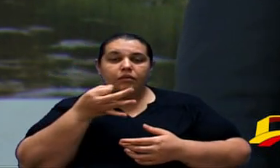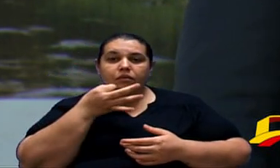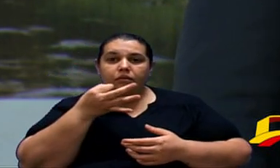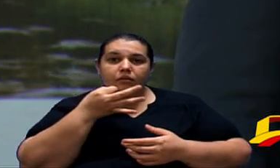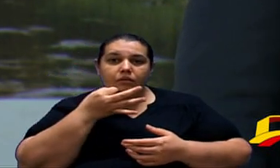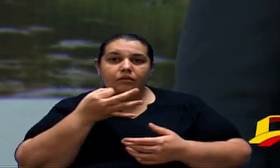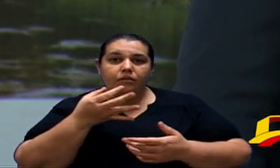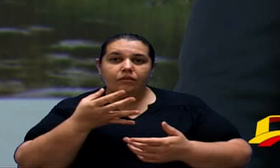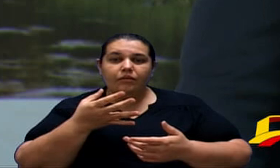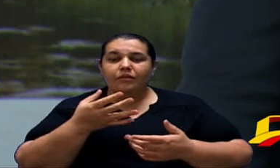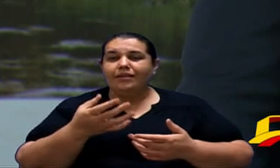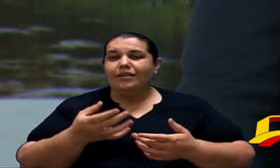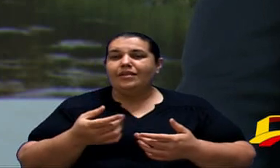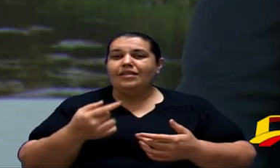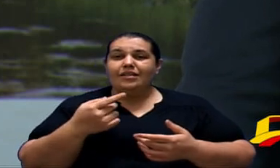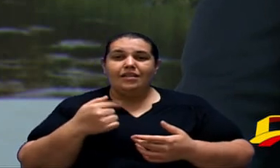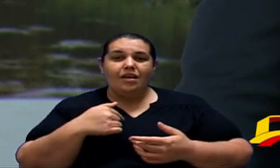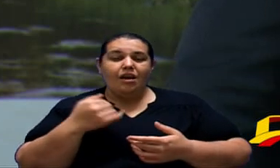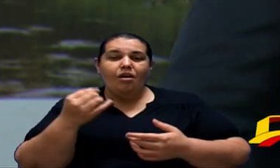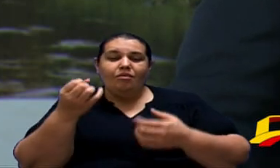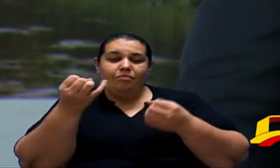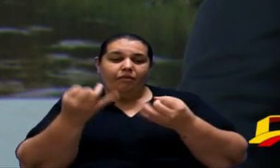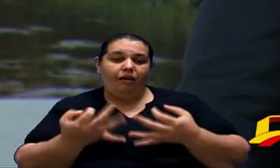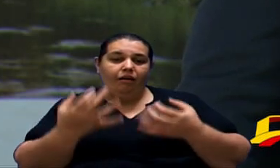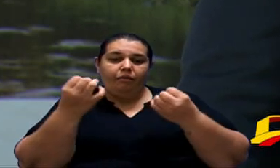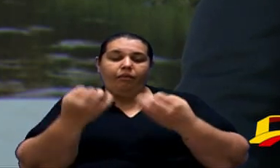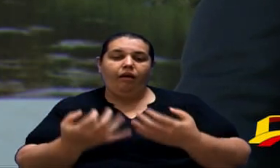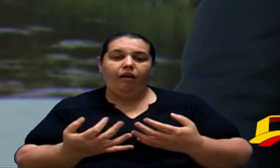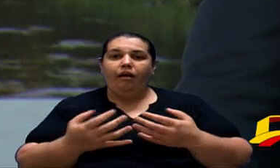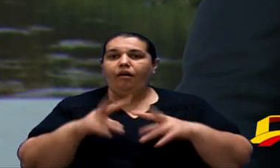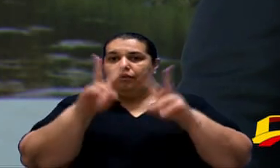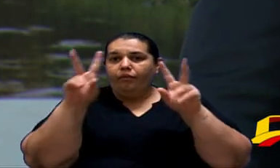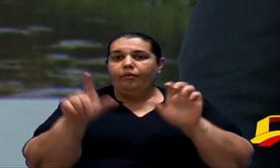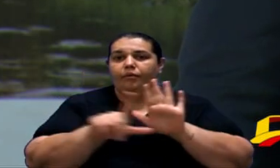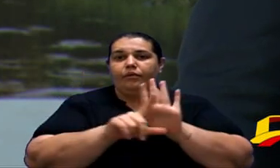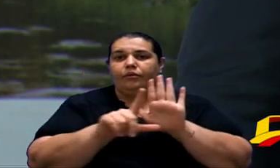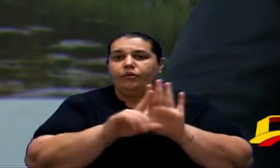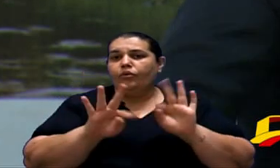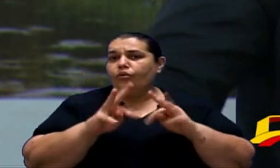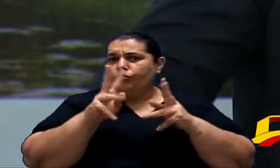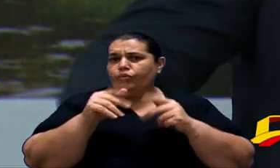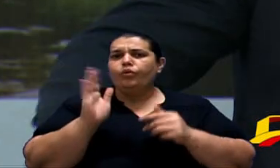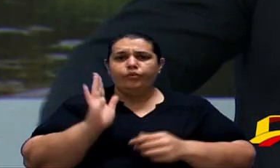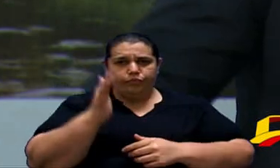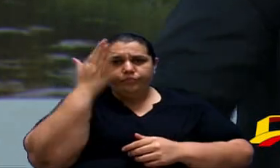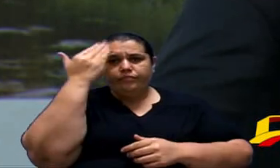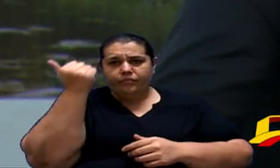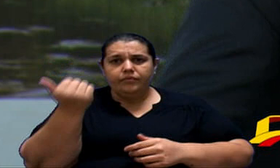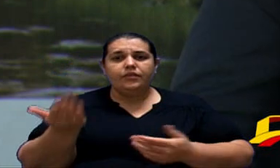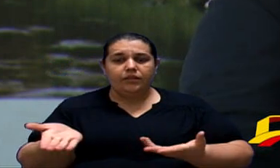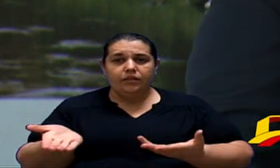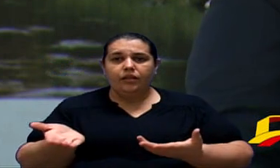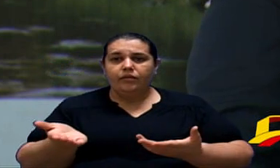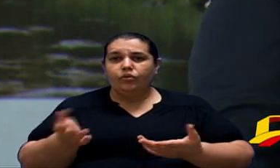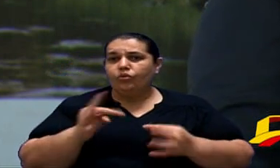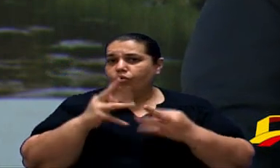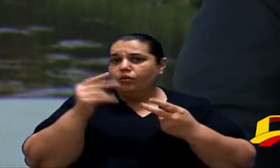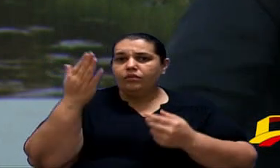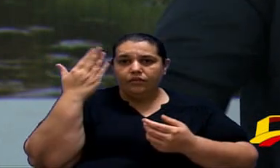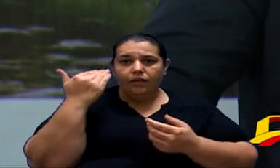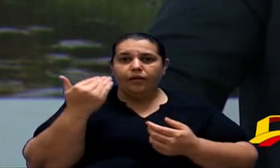vai ficar uma coisa redundante se eu ficar aqui falando dos motivos da lei todo mundo já disse todo mundo praticamente já falou